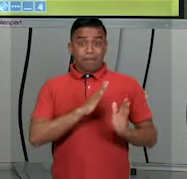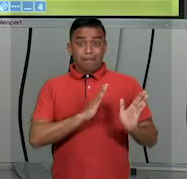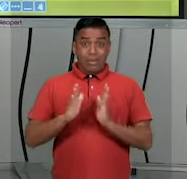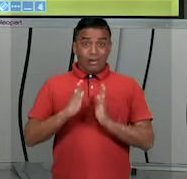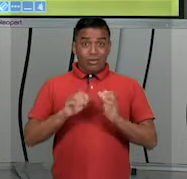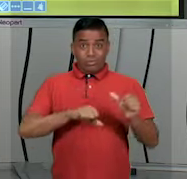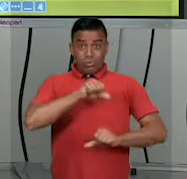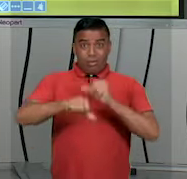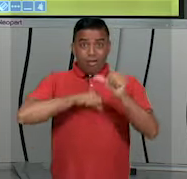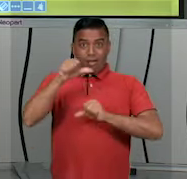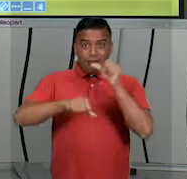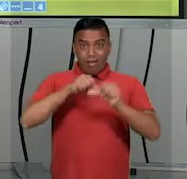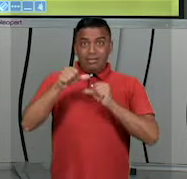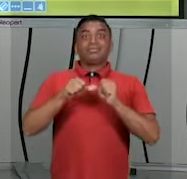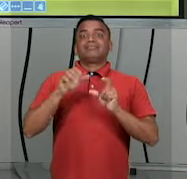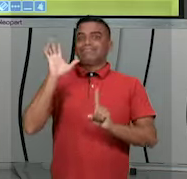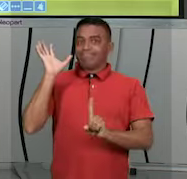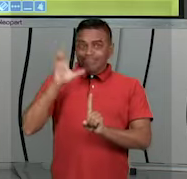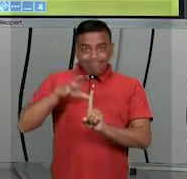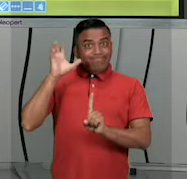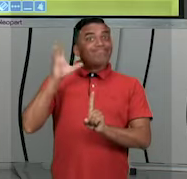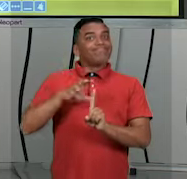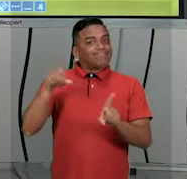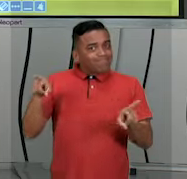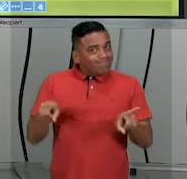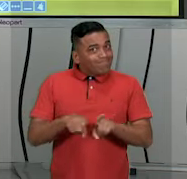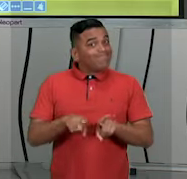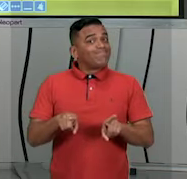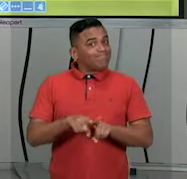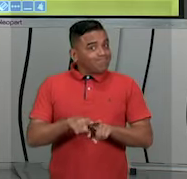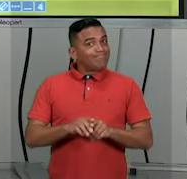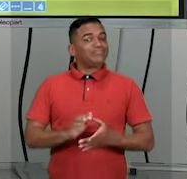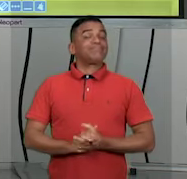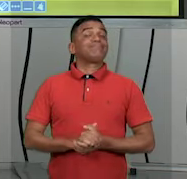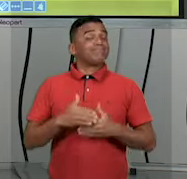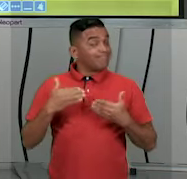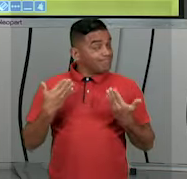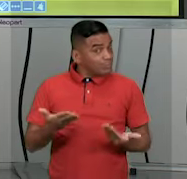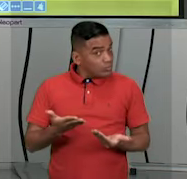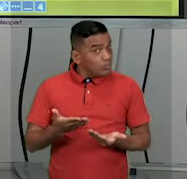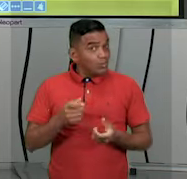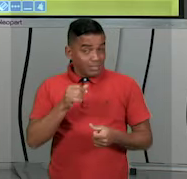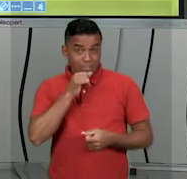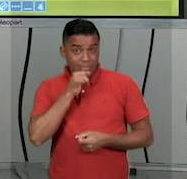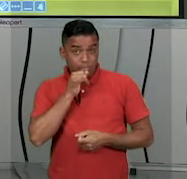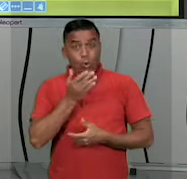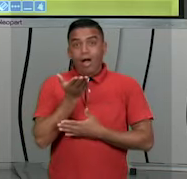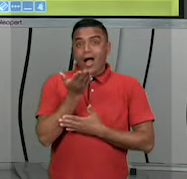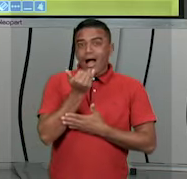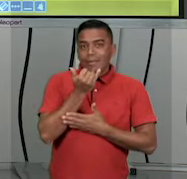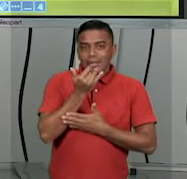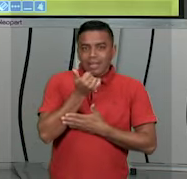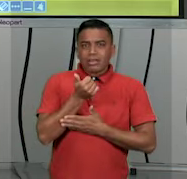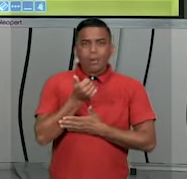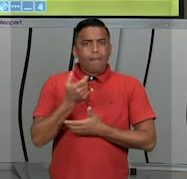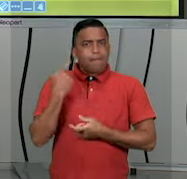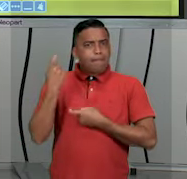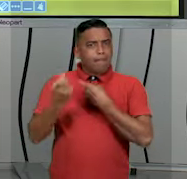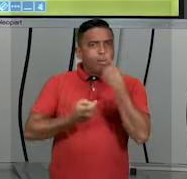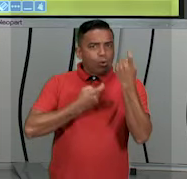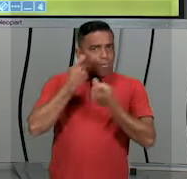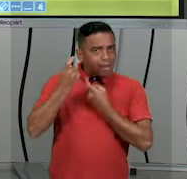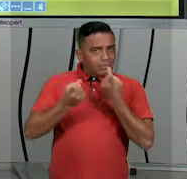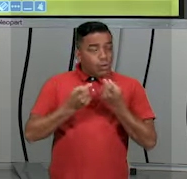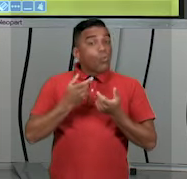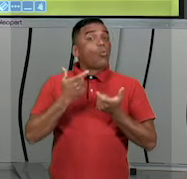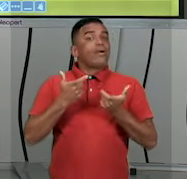tudo isso vai influenciar também. Então, a alimentação mais saudável vai te